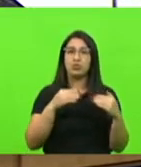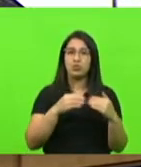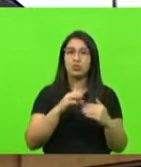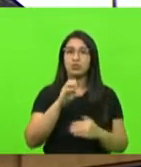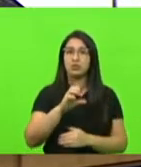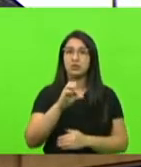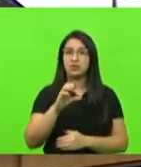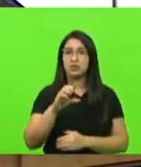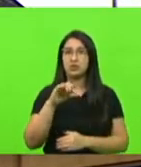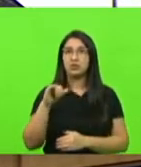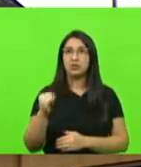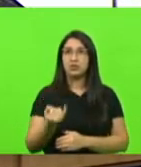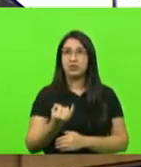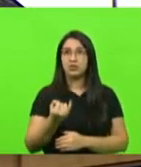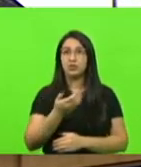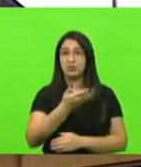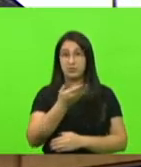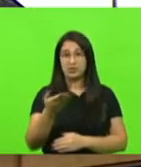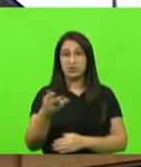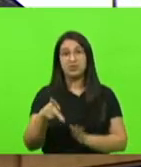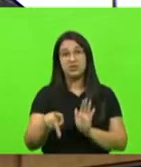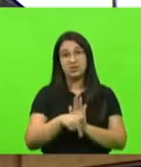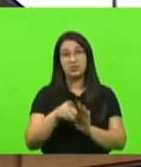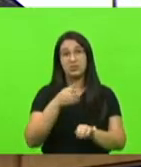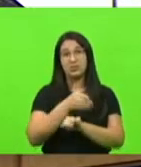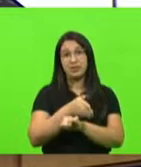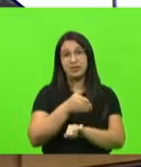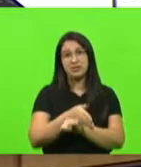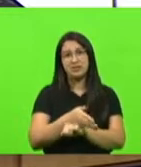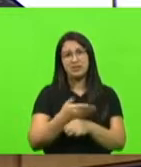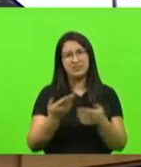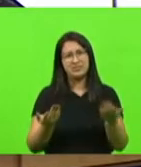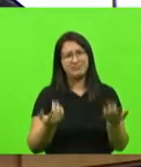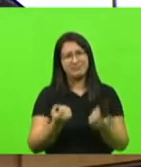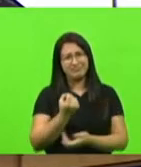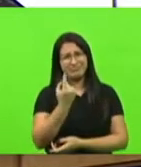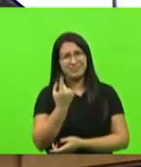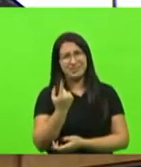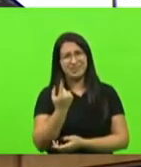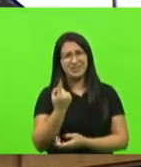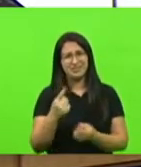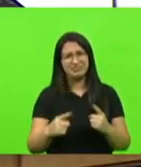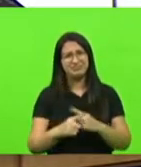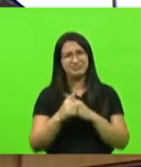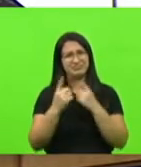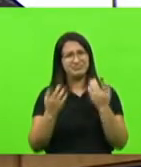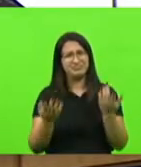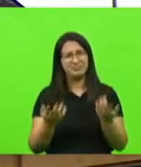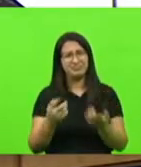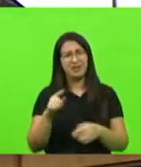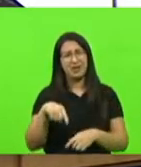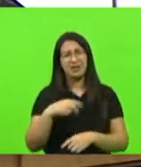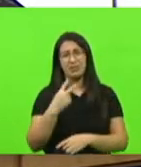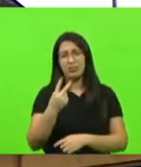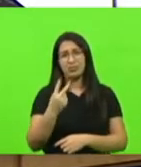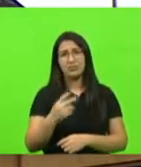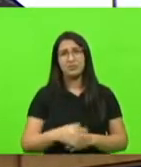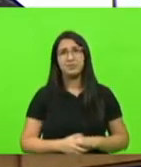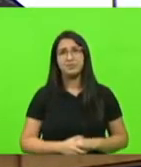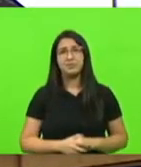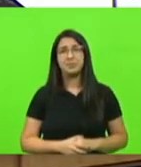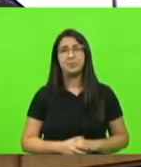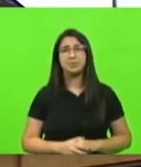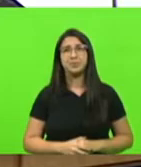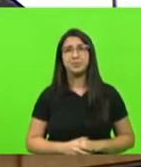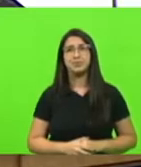que os senhores participam, inclusive. Então, eu acho que está um pouco estranho aqui as coisas, mas é 2, presidente. Caminhamento. Ô, senhor presidente,